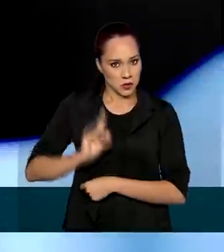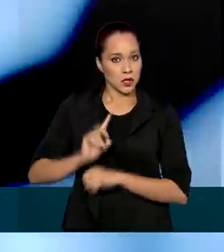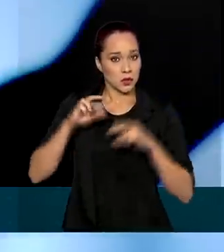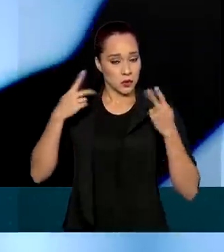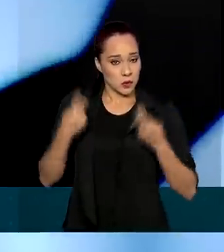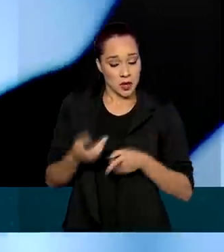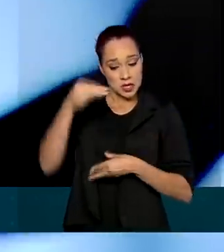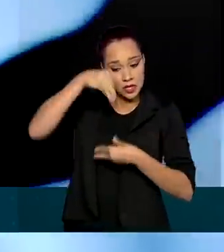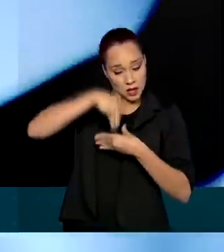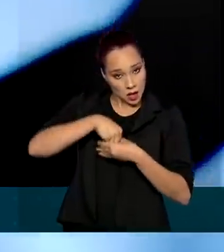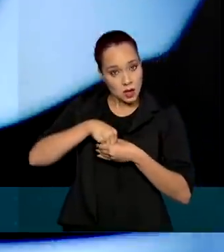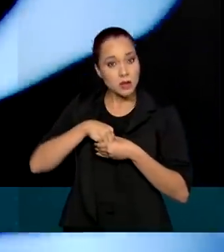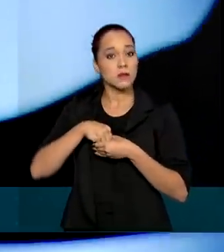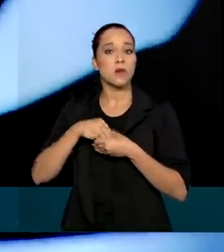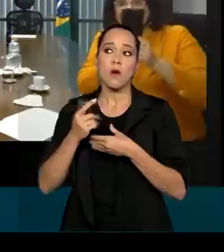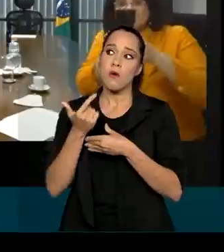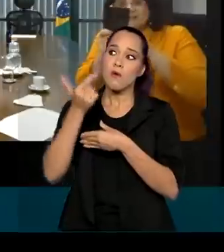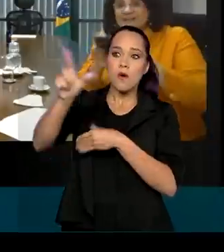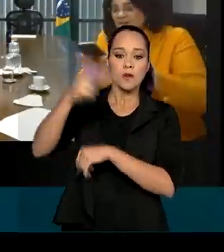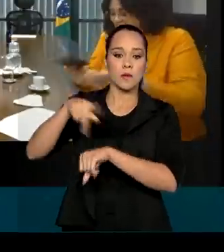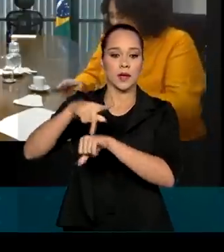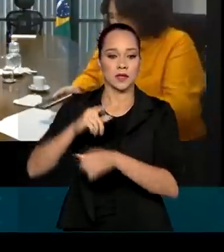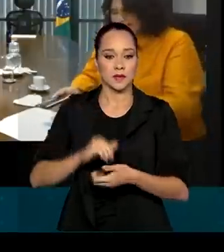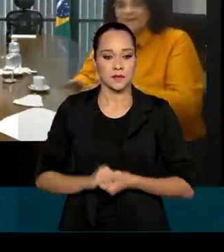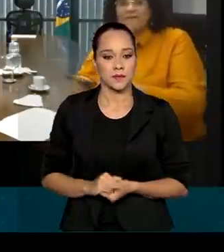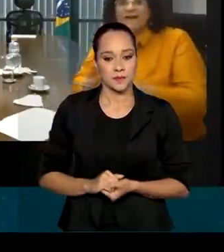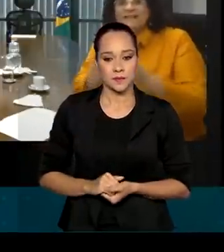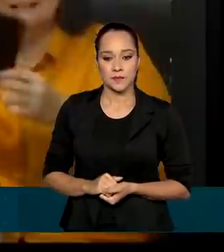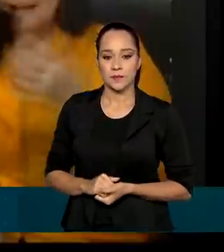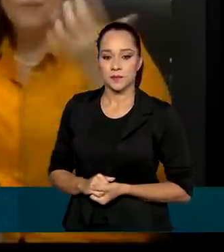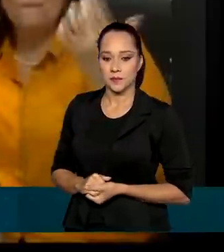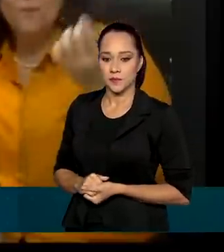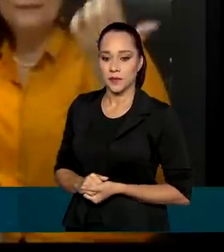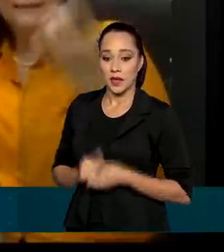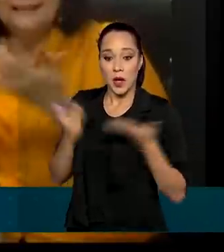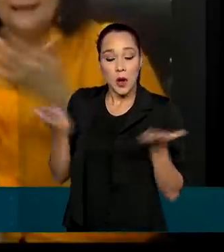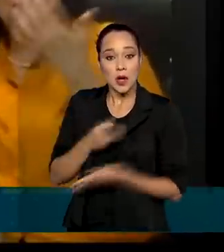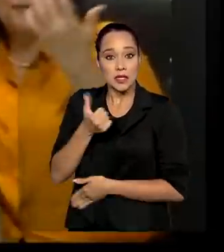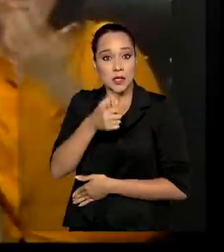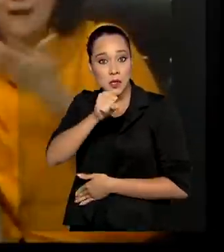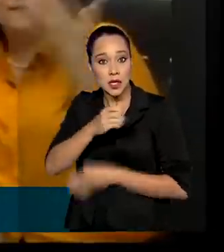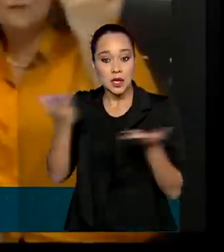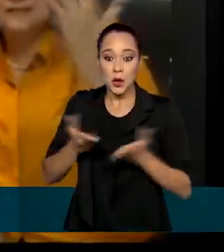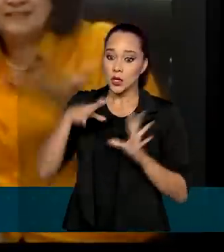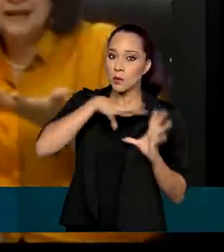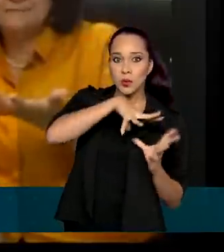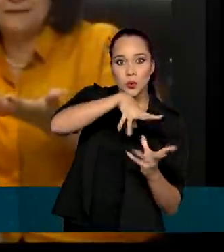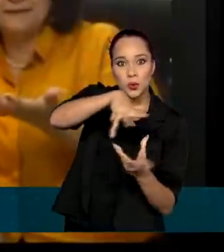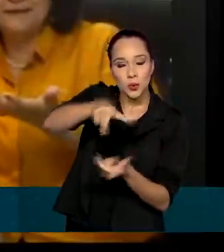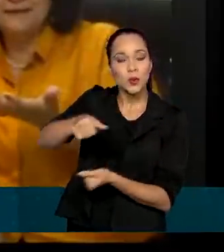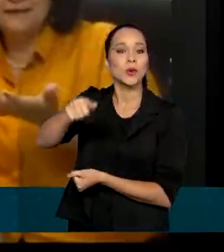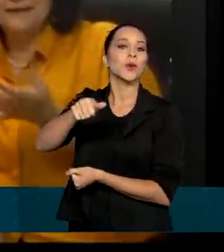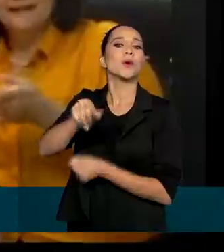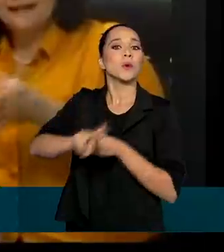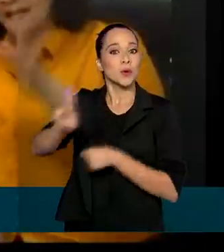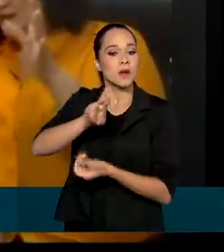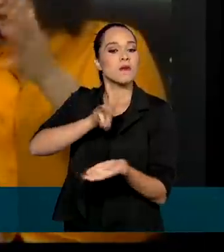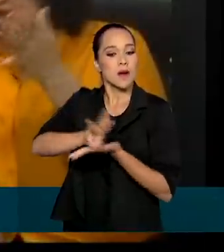dentro e fora do país. O nosso 180 agora está no mundo inteiro por meio do WhatsApp.